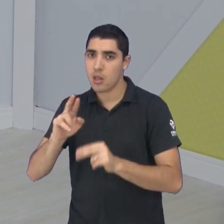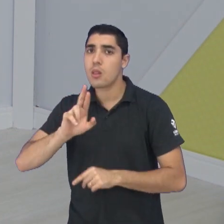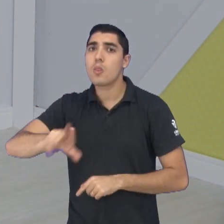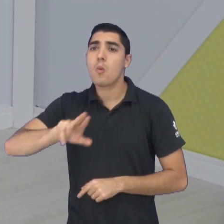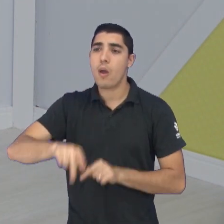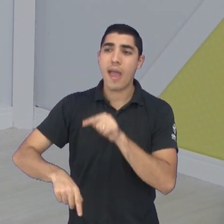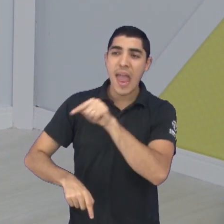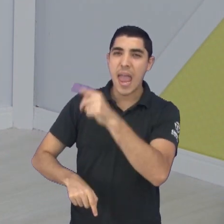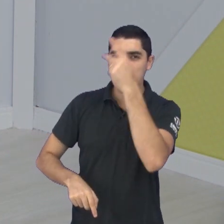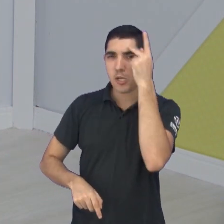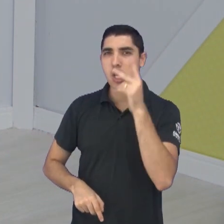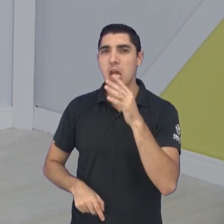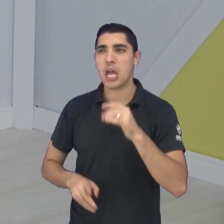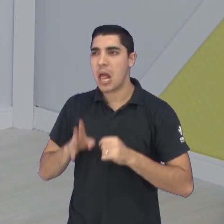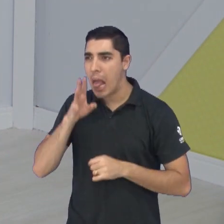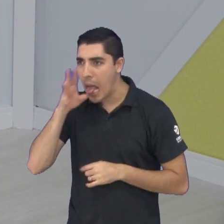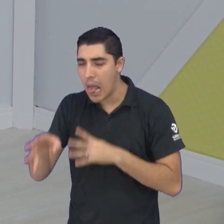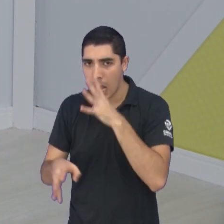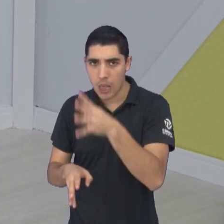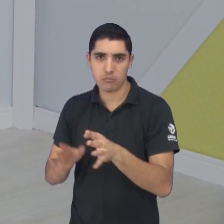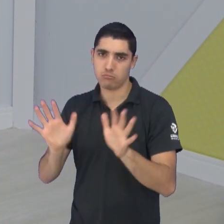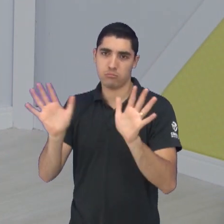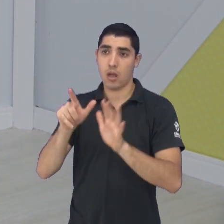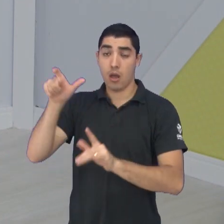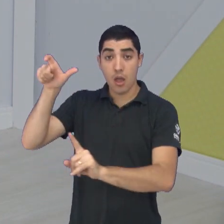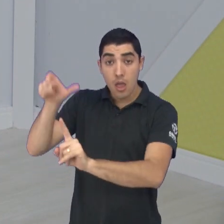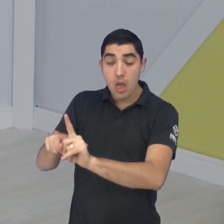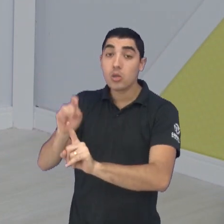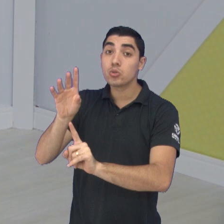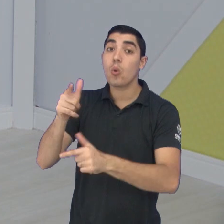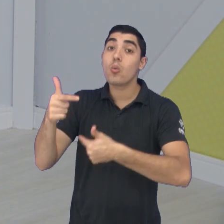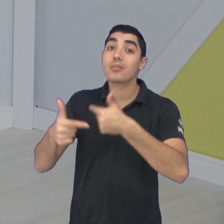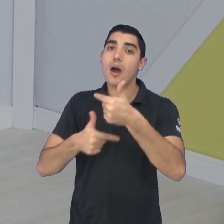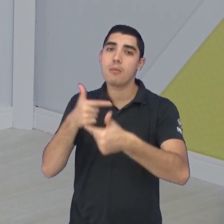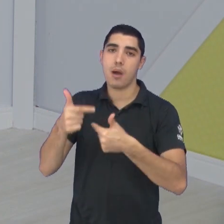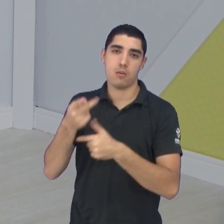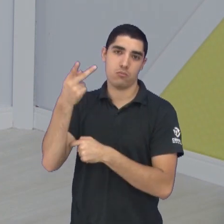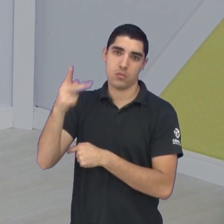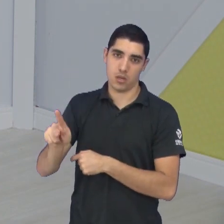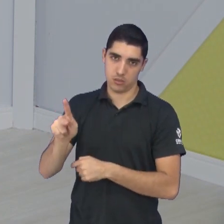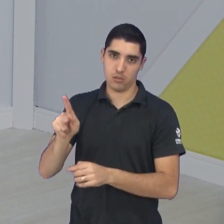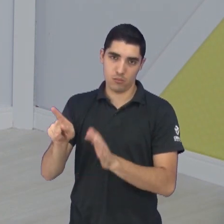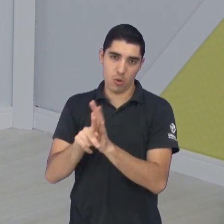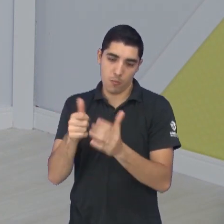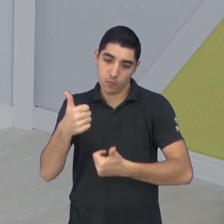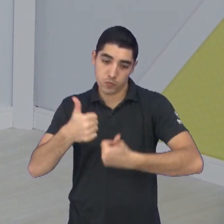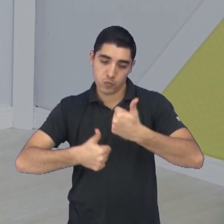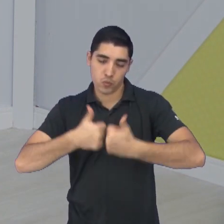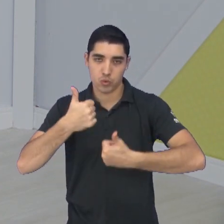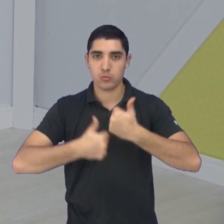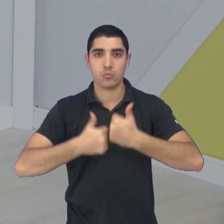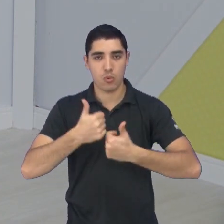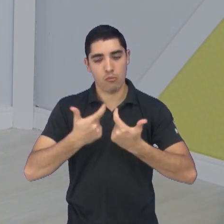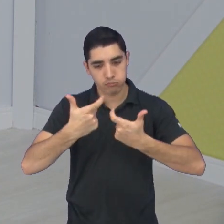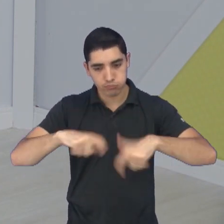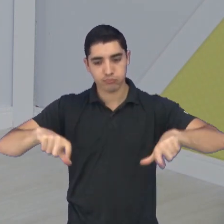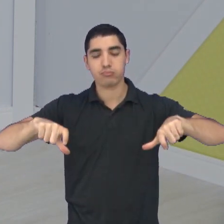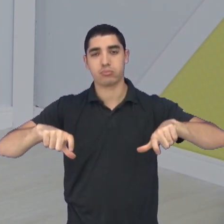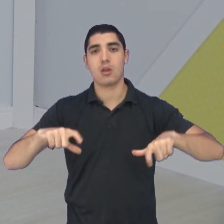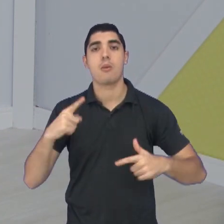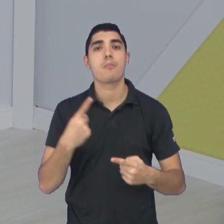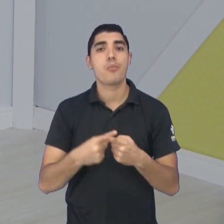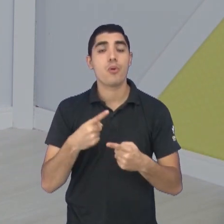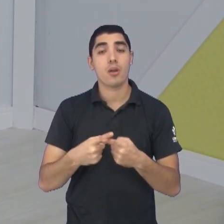pessoa, do caráter da pessoa, nem nada. Apenas análise técnica e tática daquilo que foi demonstrado dentro de campo, principalmente